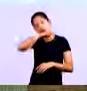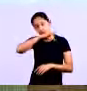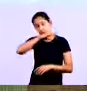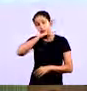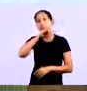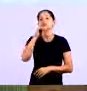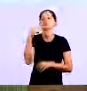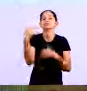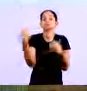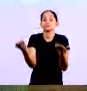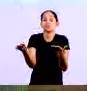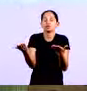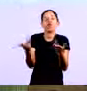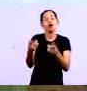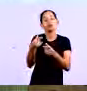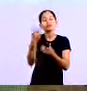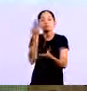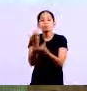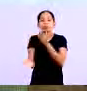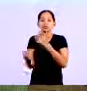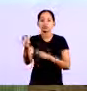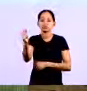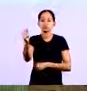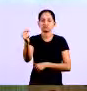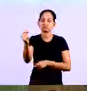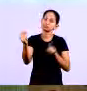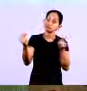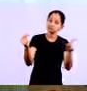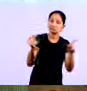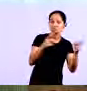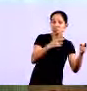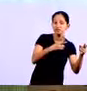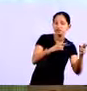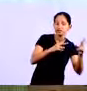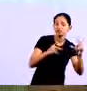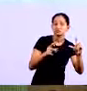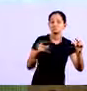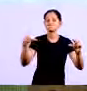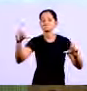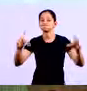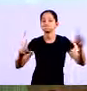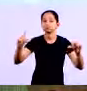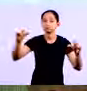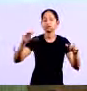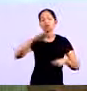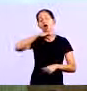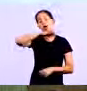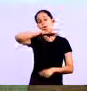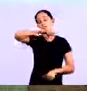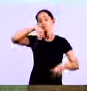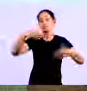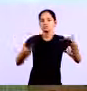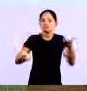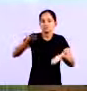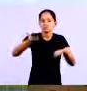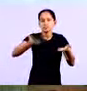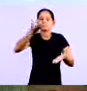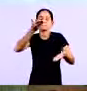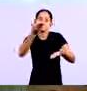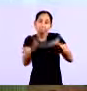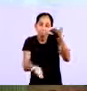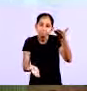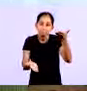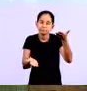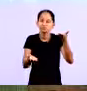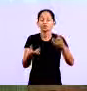ro alto. Então, ela vai deixar de ter lucro, porque ou pagou mais caro na mercadoria quando comprou, ou pagou um juro alto porque atrasou. E os controles de